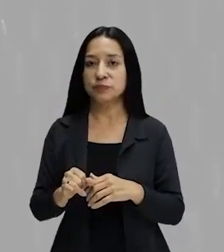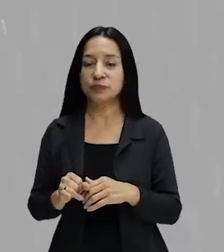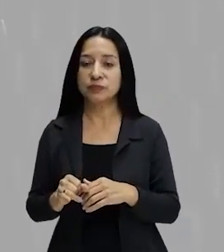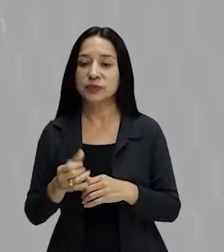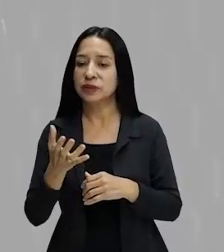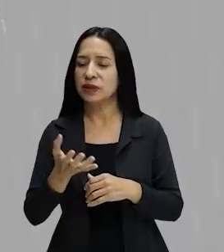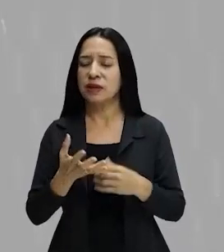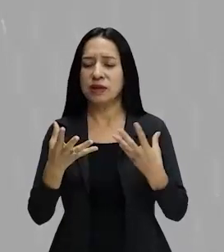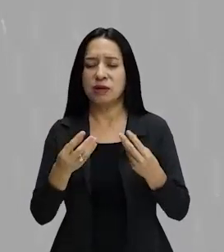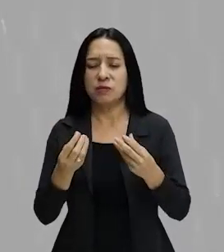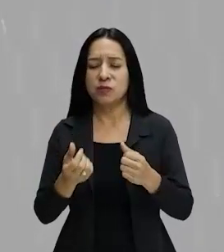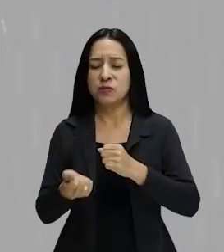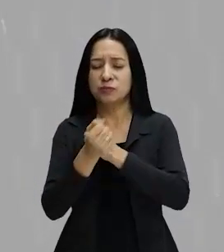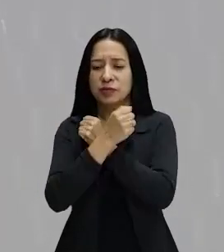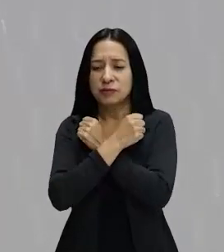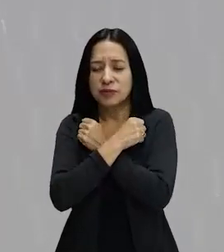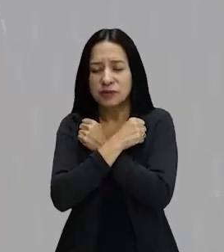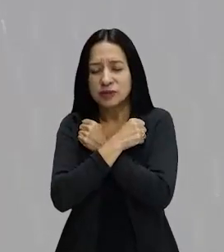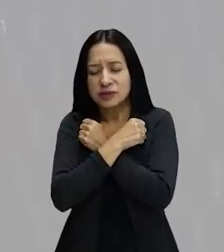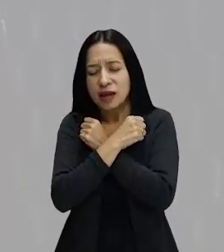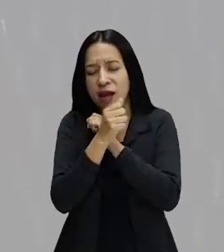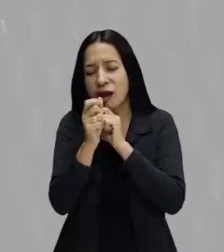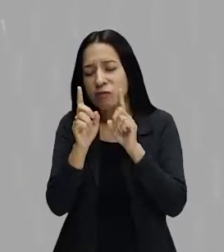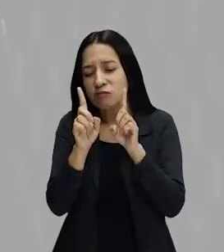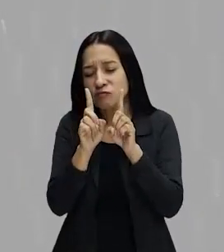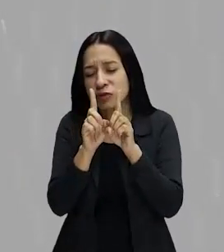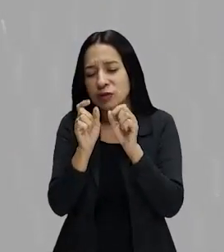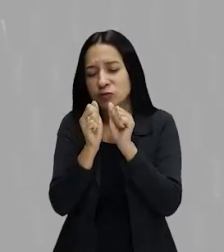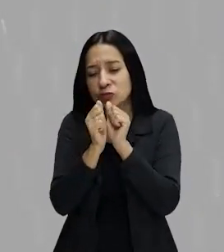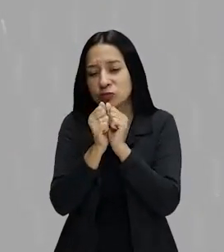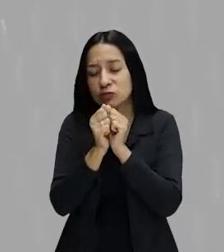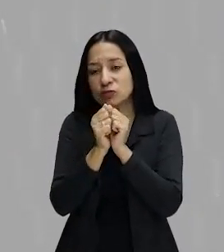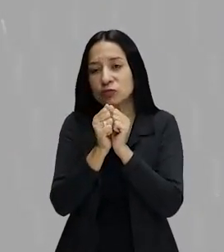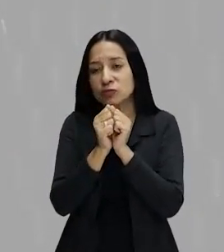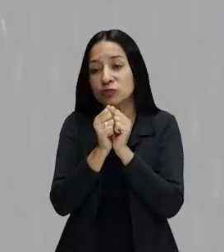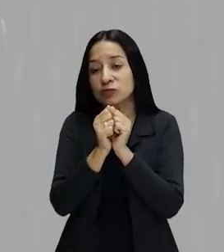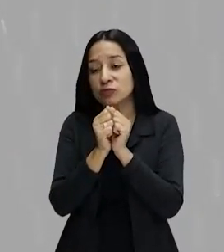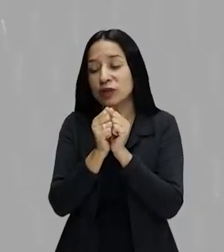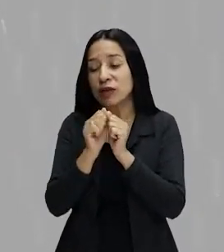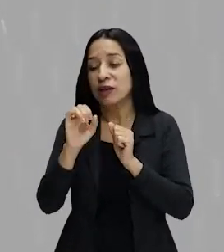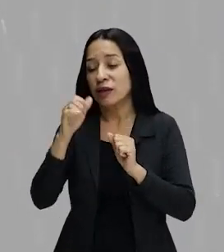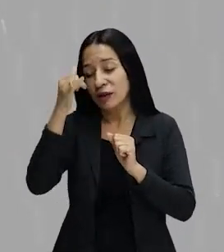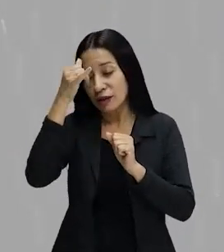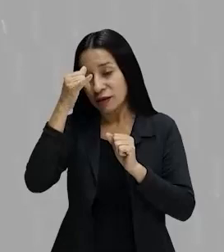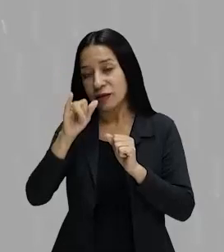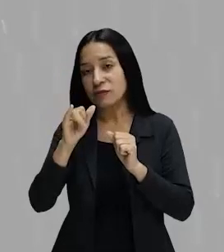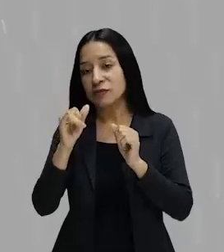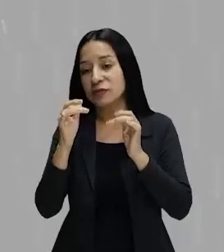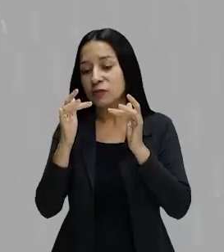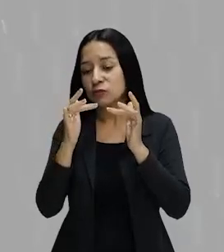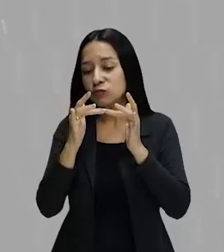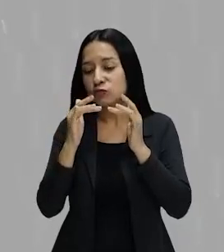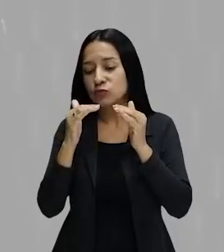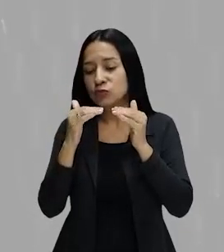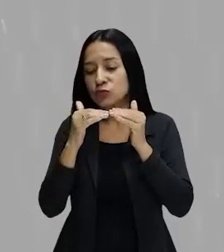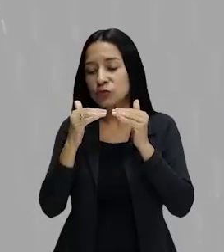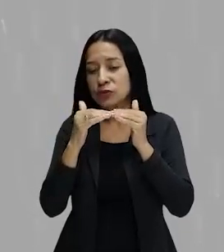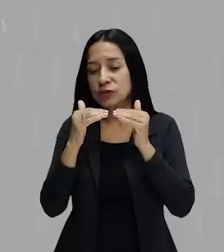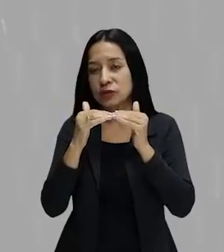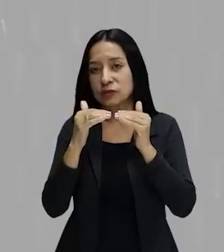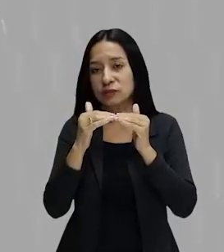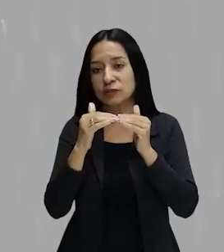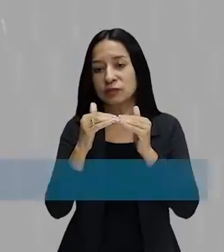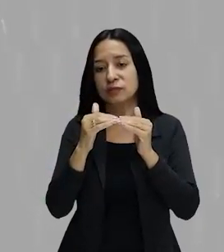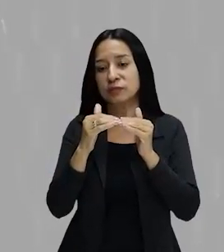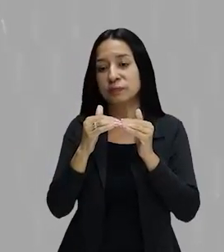queira muito abraçar, ficar perto, evitar aí esses contatos, tá bom? Nós ainda estamos em pandemia, mas eu creio que